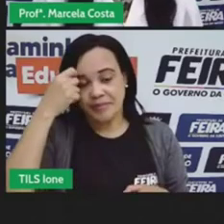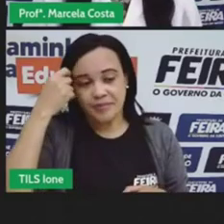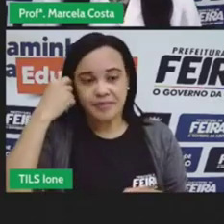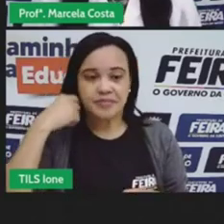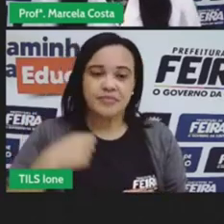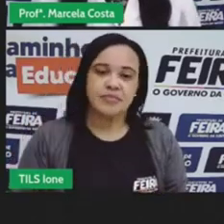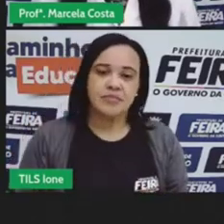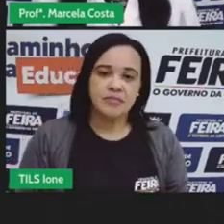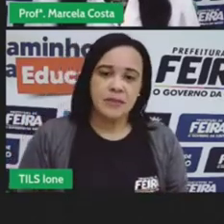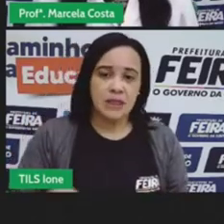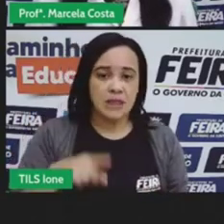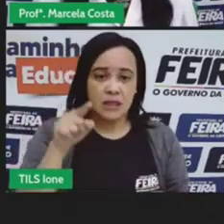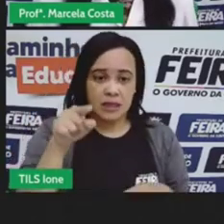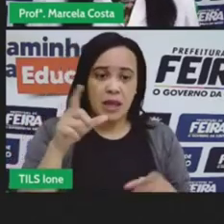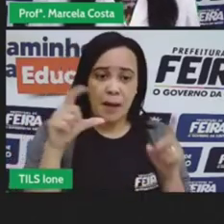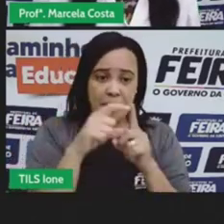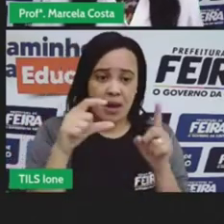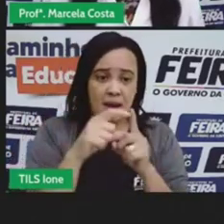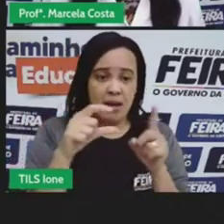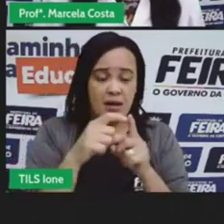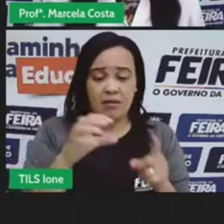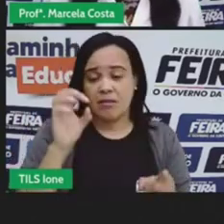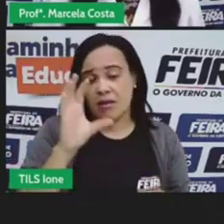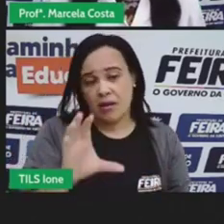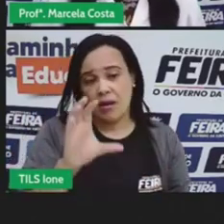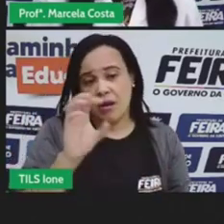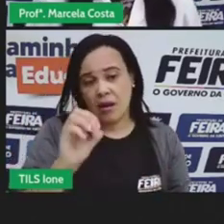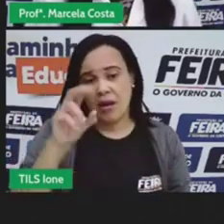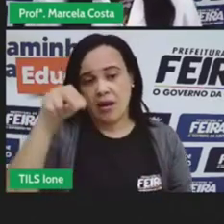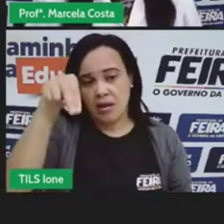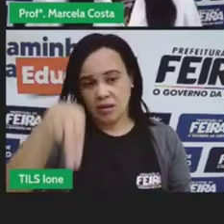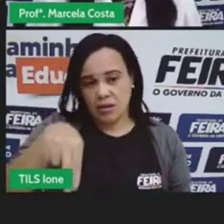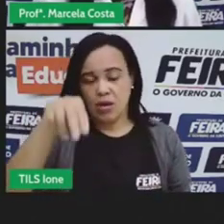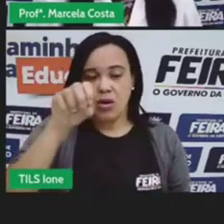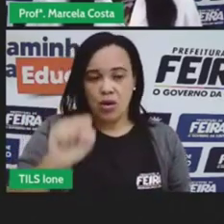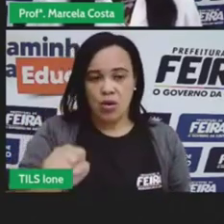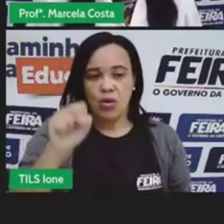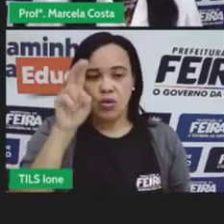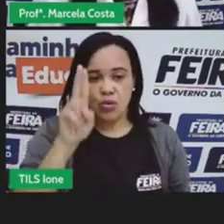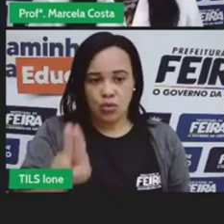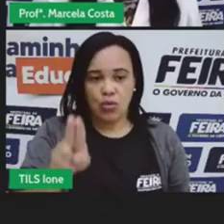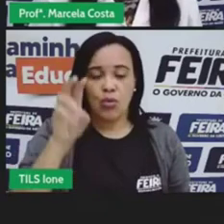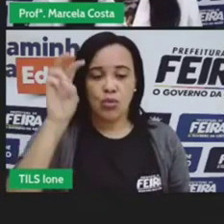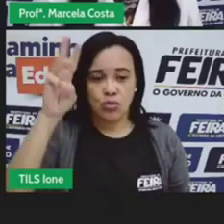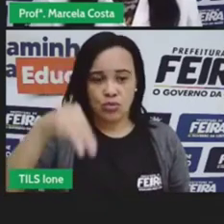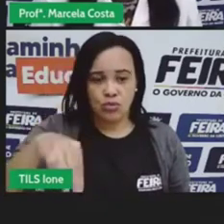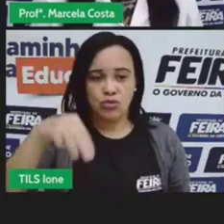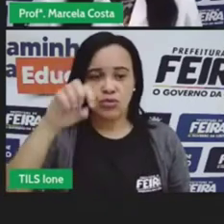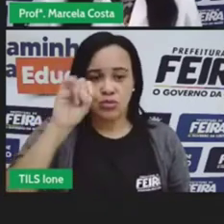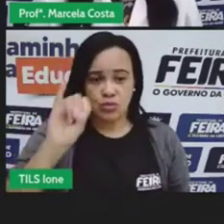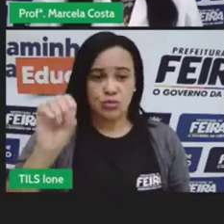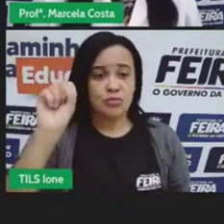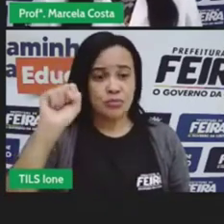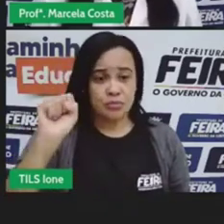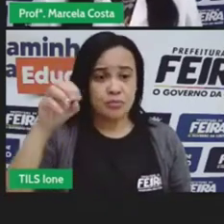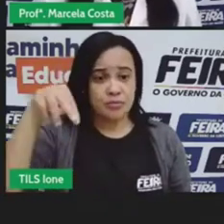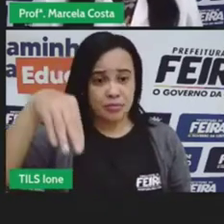O consumismo é diferente. Consumismo é quando uma pessoa compra,